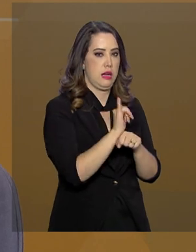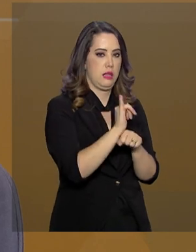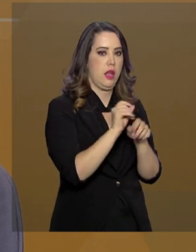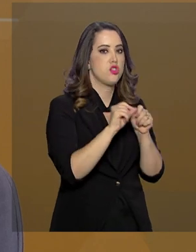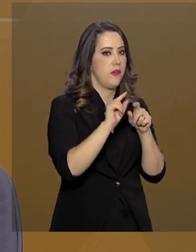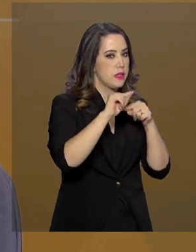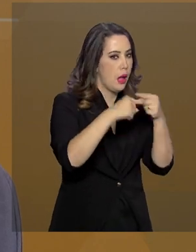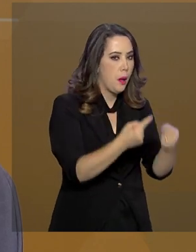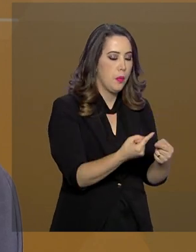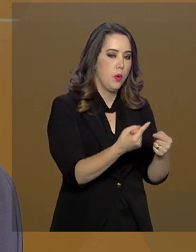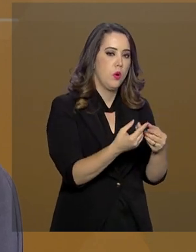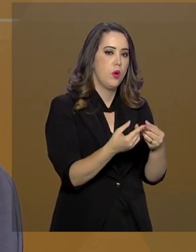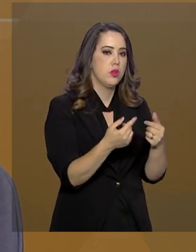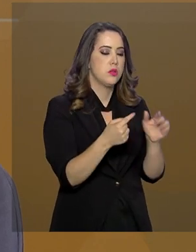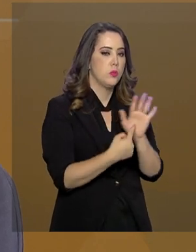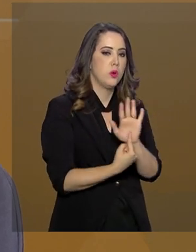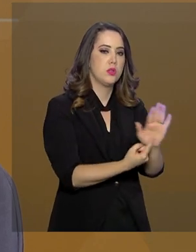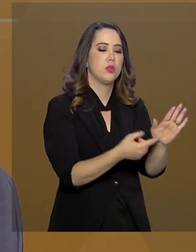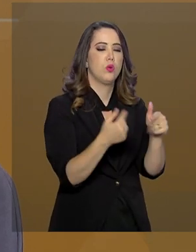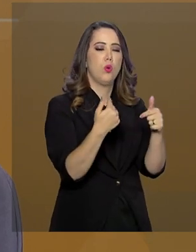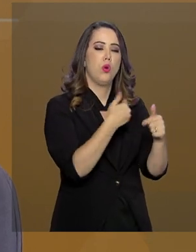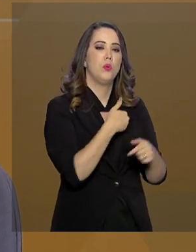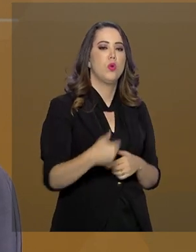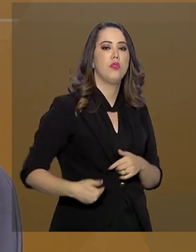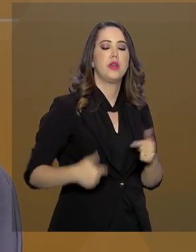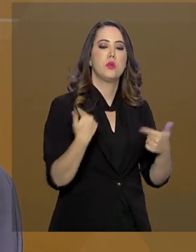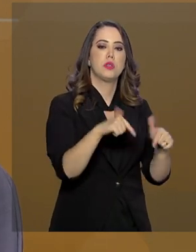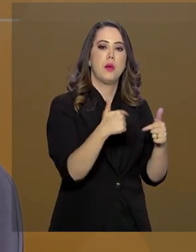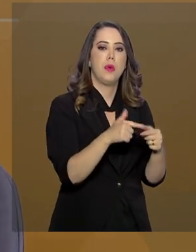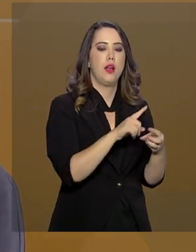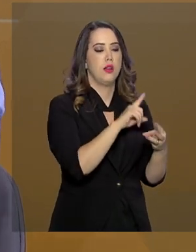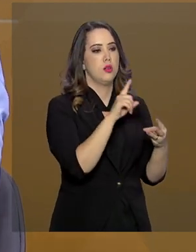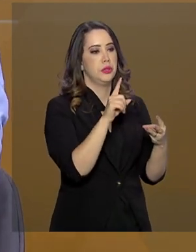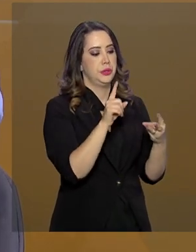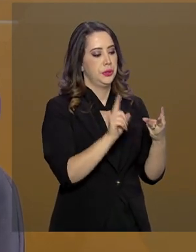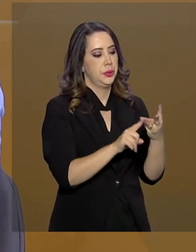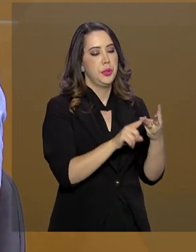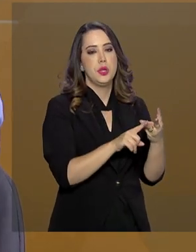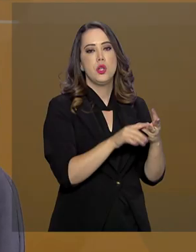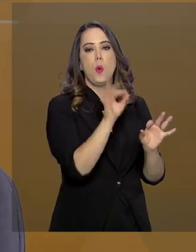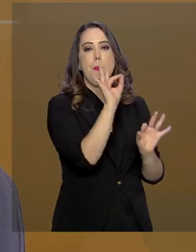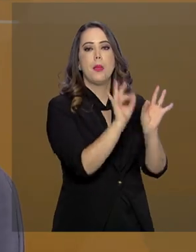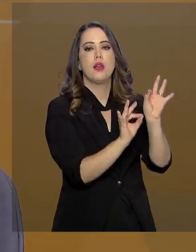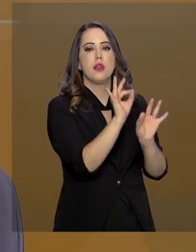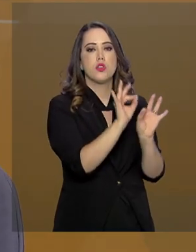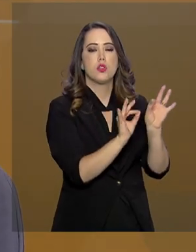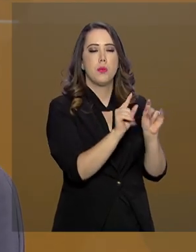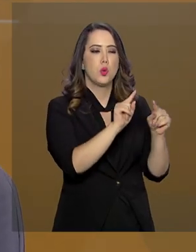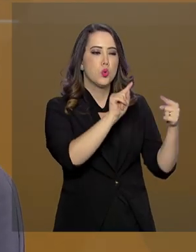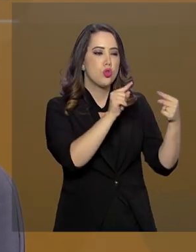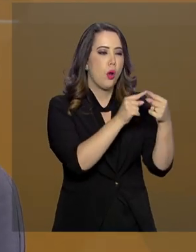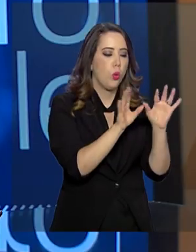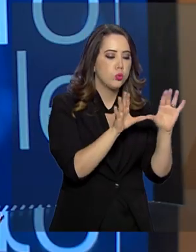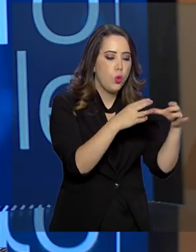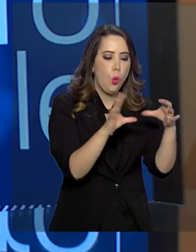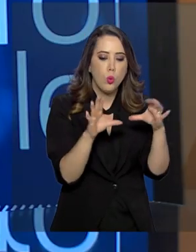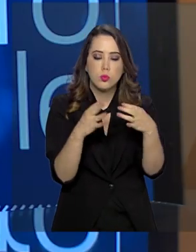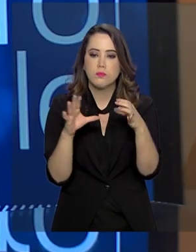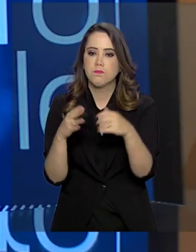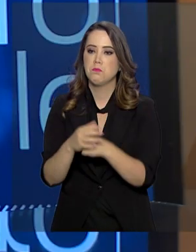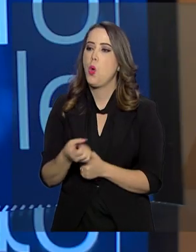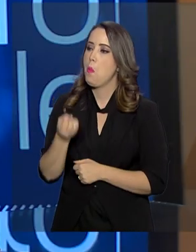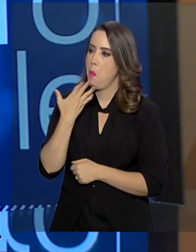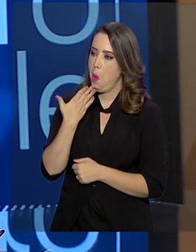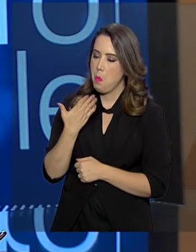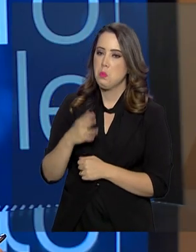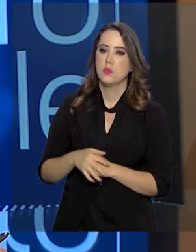a atuação do Estado para fazer aquilo que deve ser feito. E os planos serão específicos para cada área de atuação. Muito bacana.